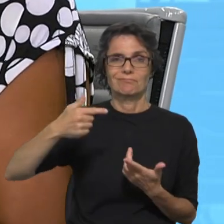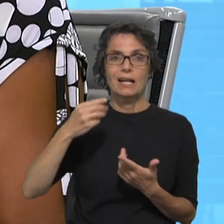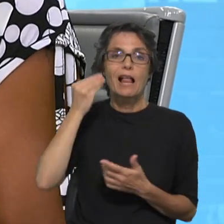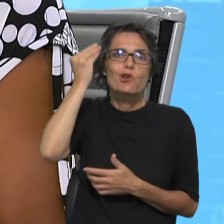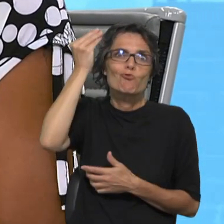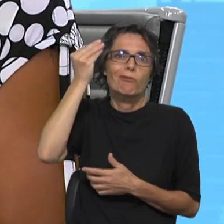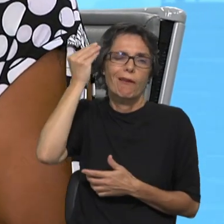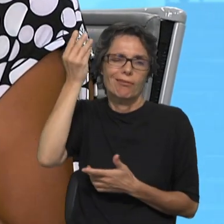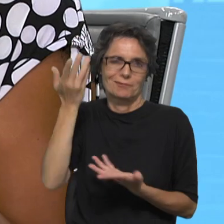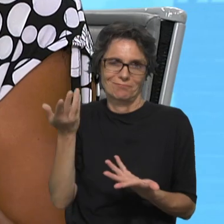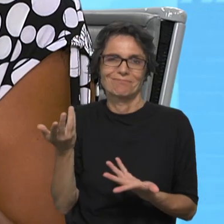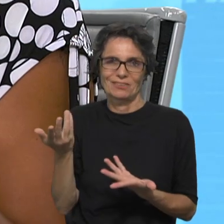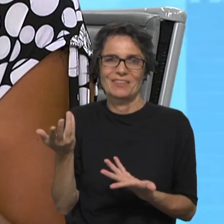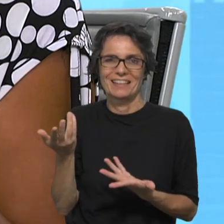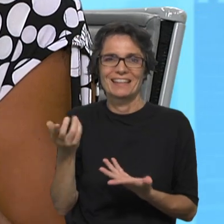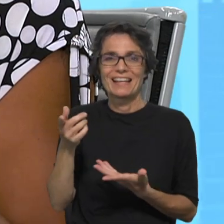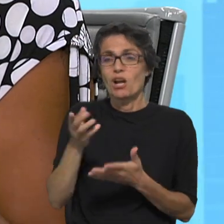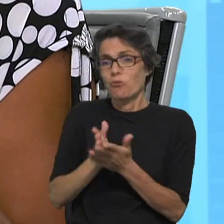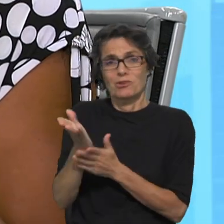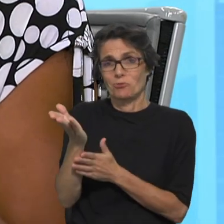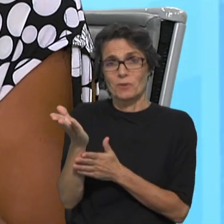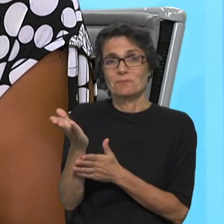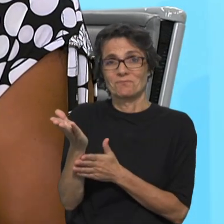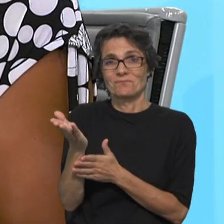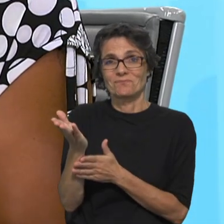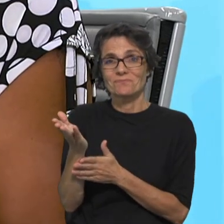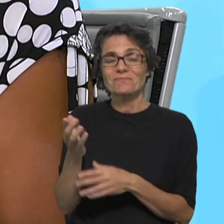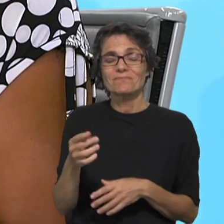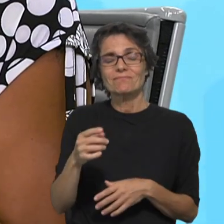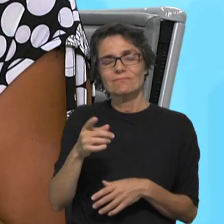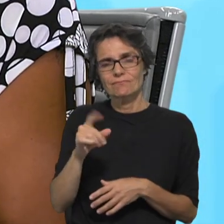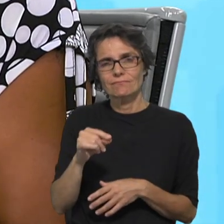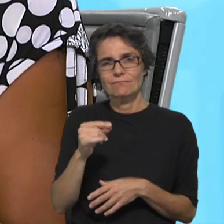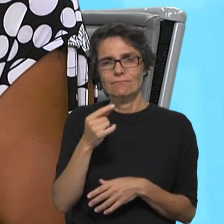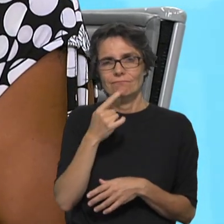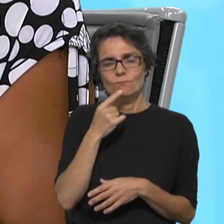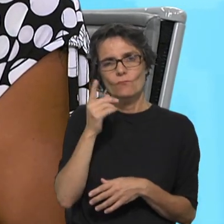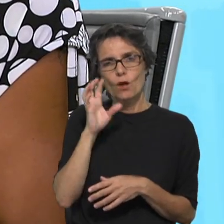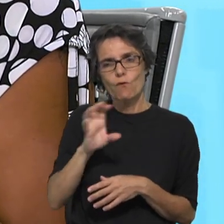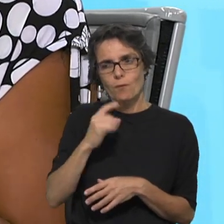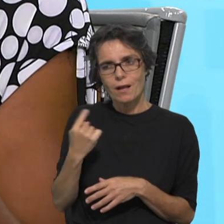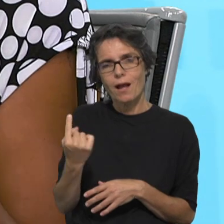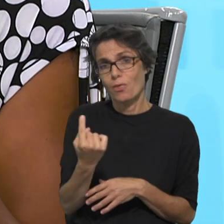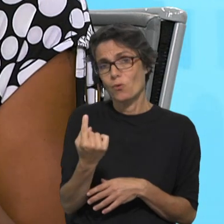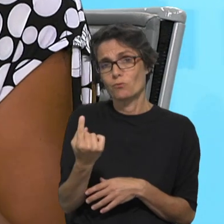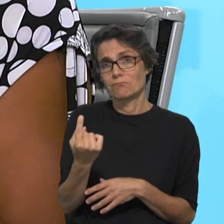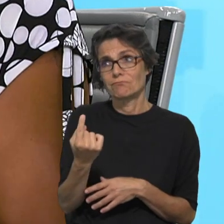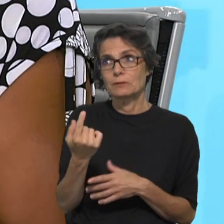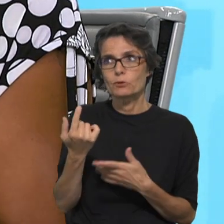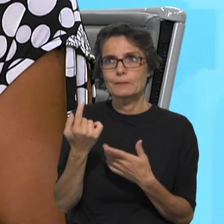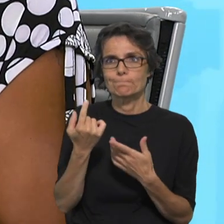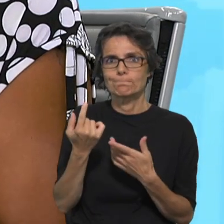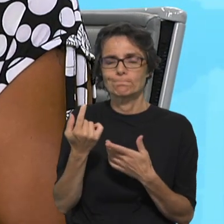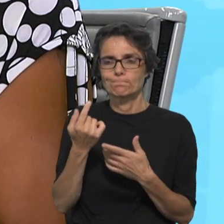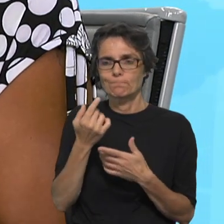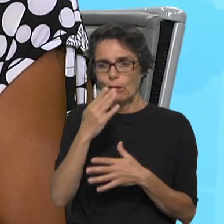permanece. Permanece. E como é que como lidamos com isso é algo que se calhar deva